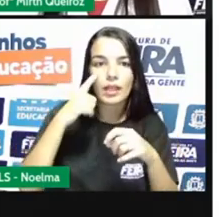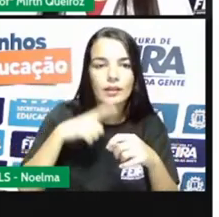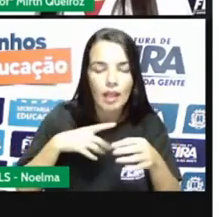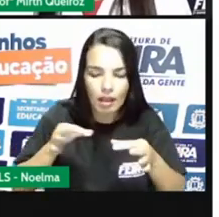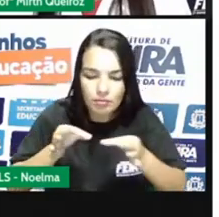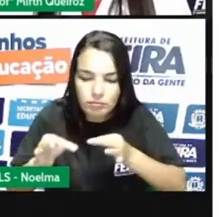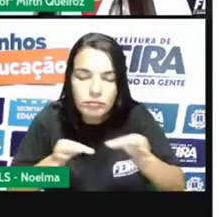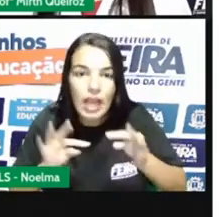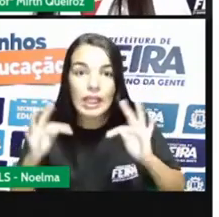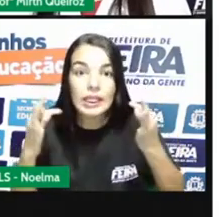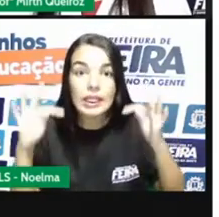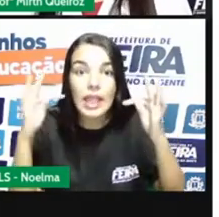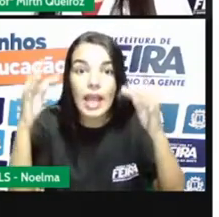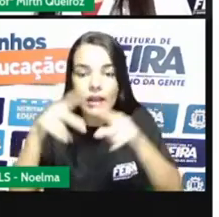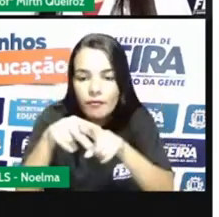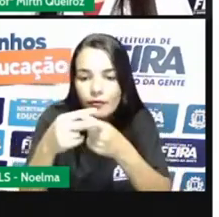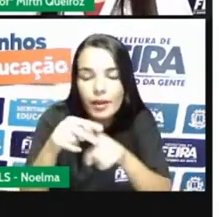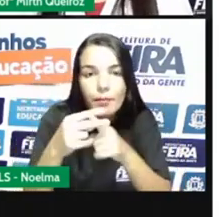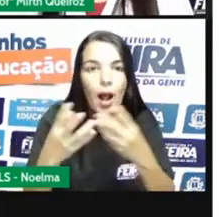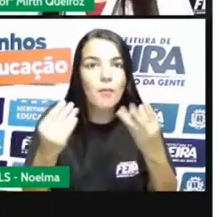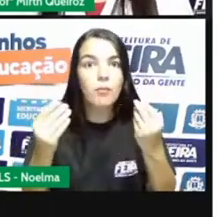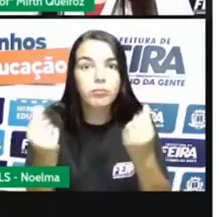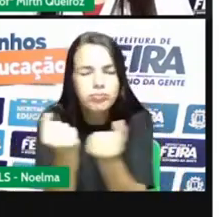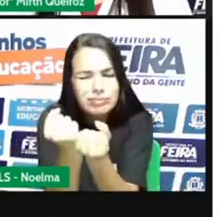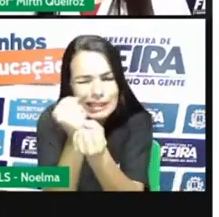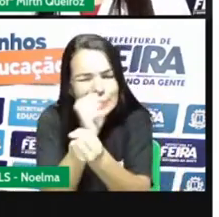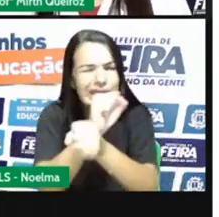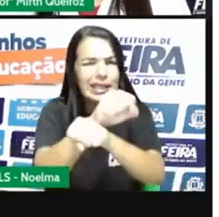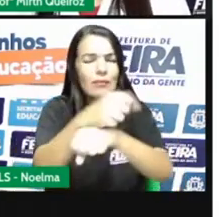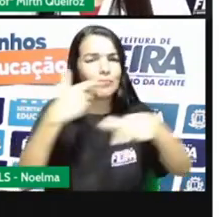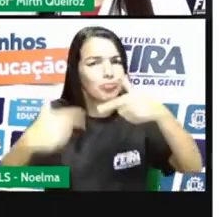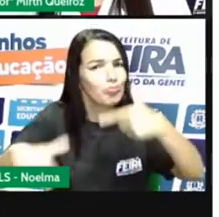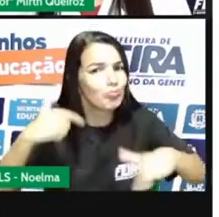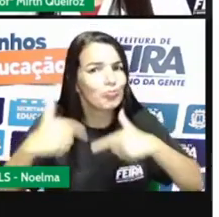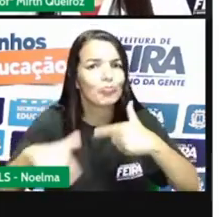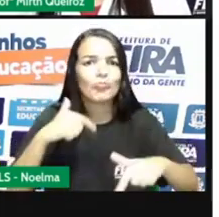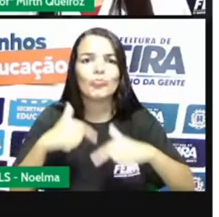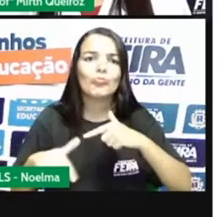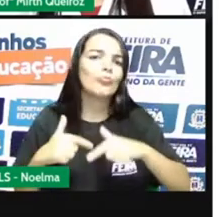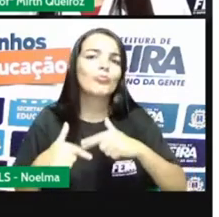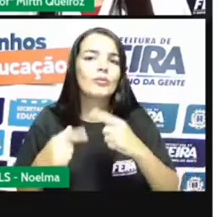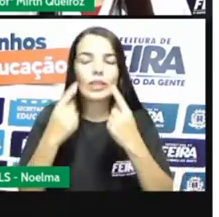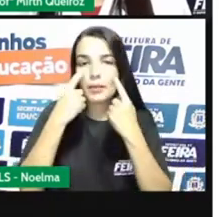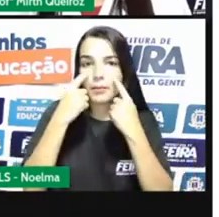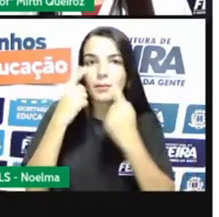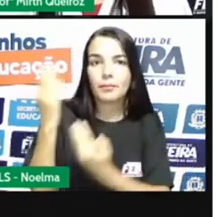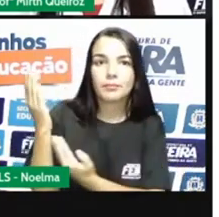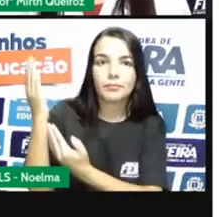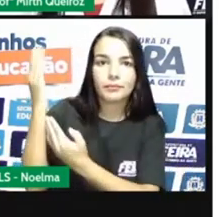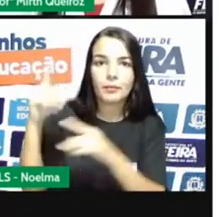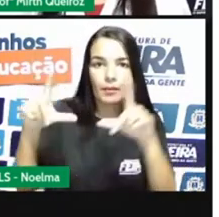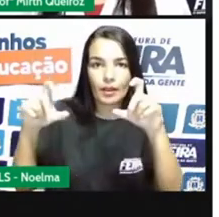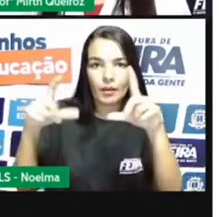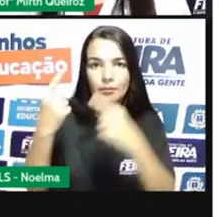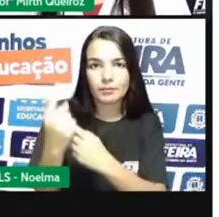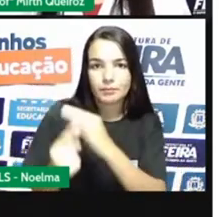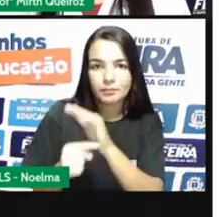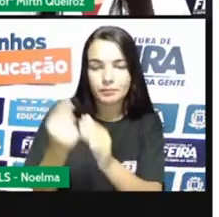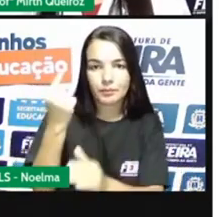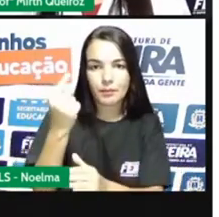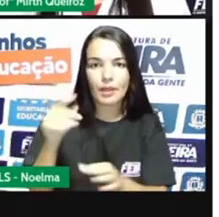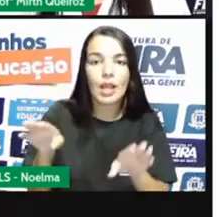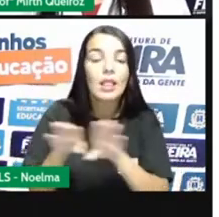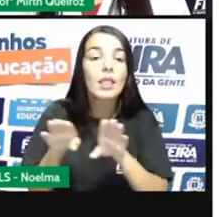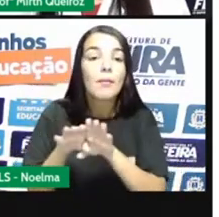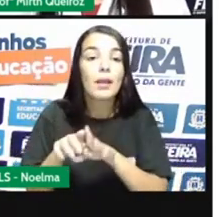técnicas, ferramentas e muitos escravos para fazerem esse trabalho. Essa é primeira imagem. E faíscação, que era